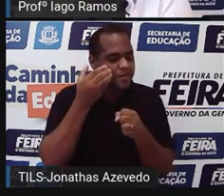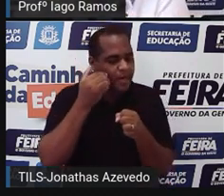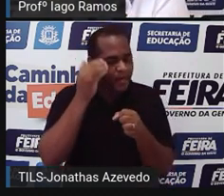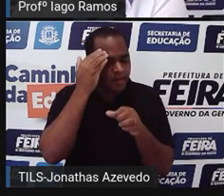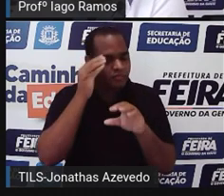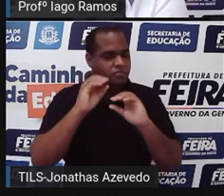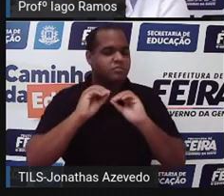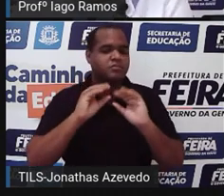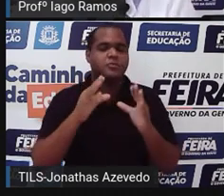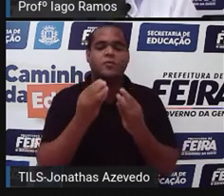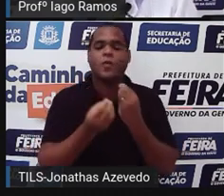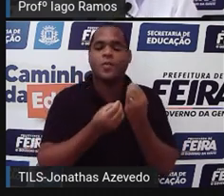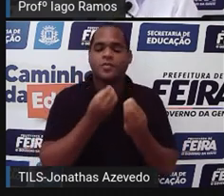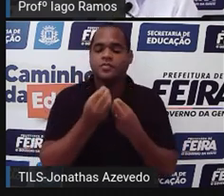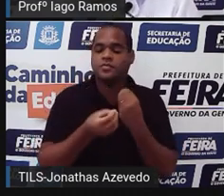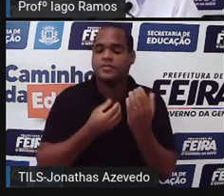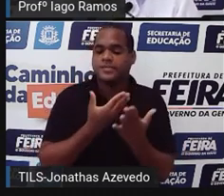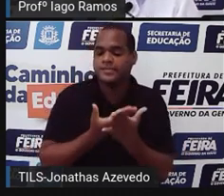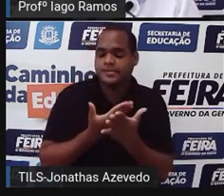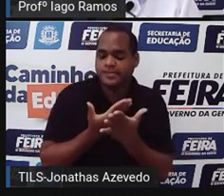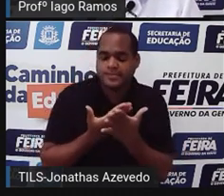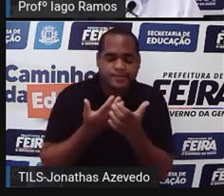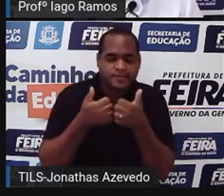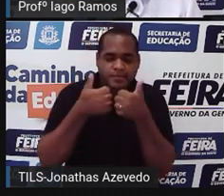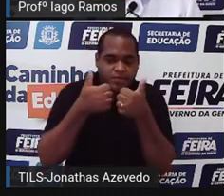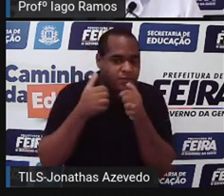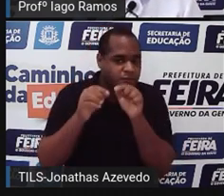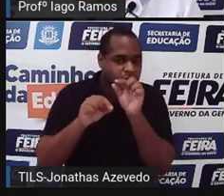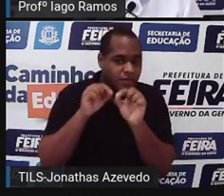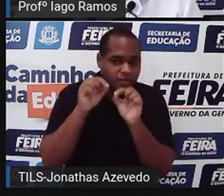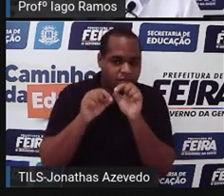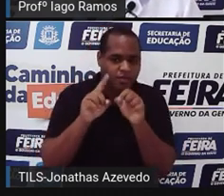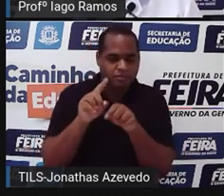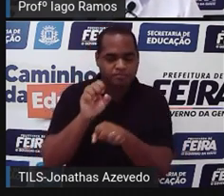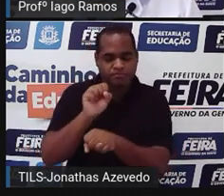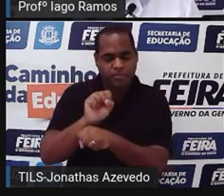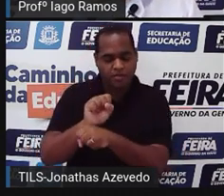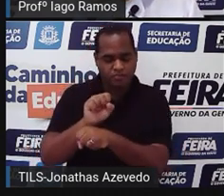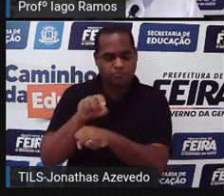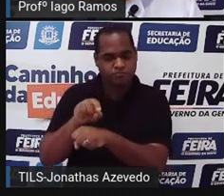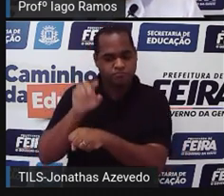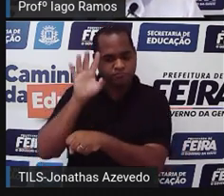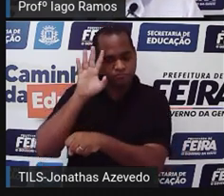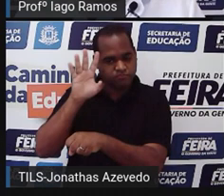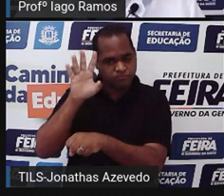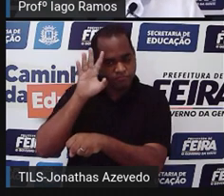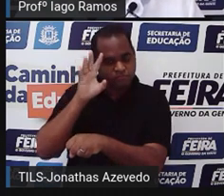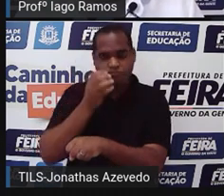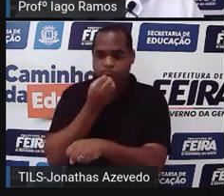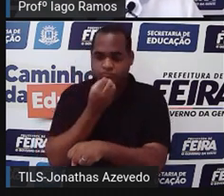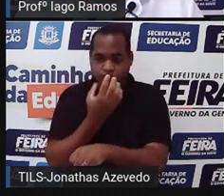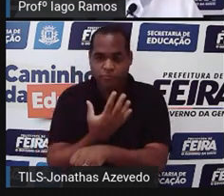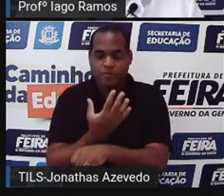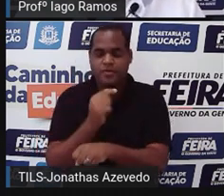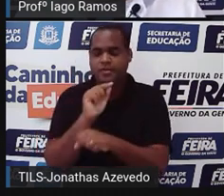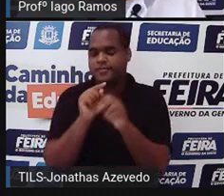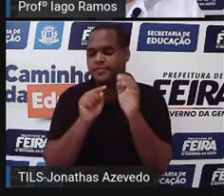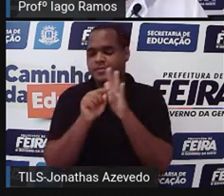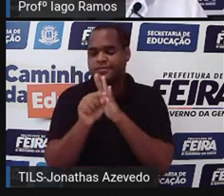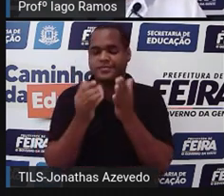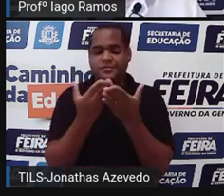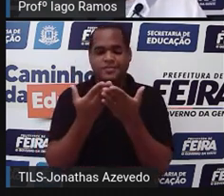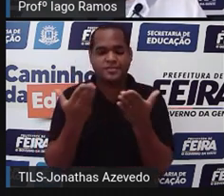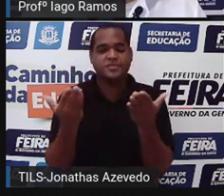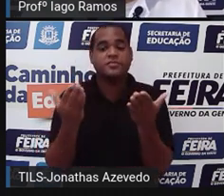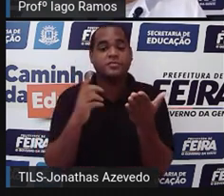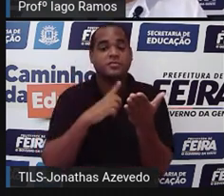está estudando aqui na aula. Certo? Então, gente faz essa pausa para pensar nisso. E aí eu te pergunto, o quanto